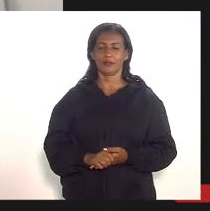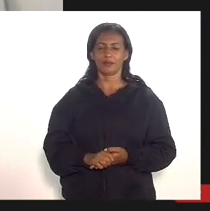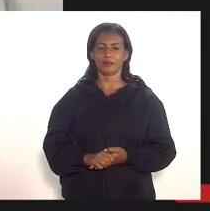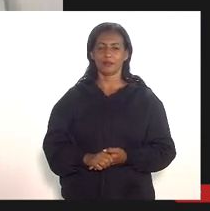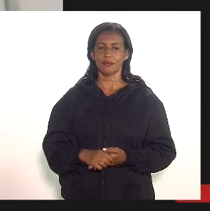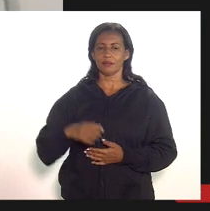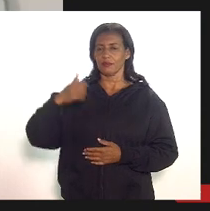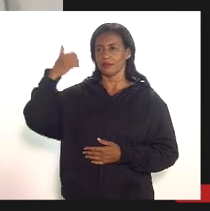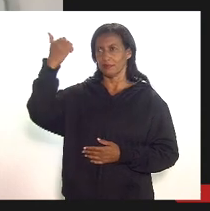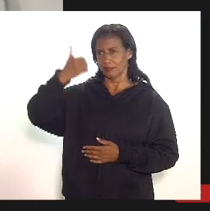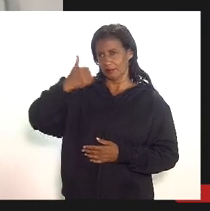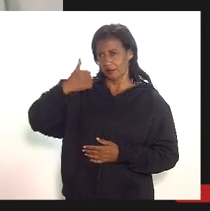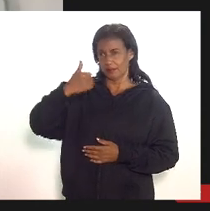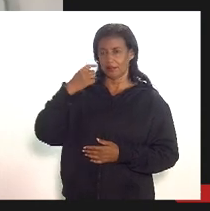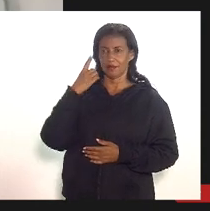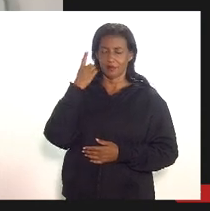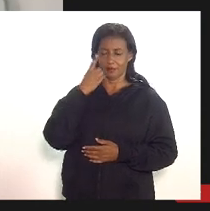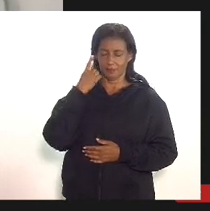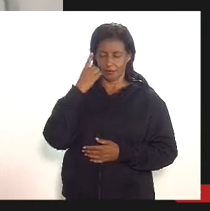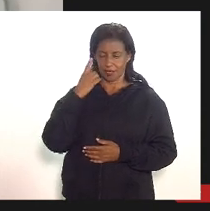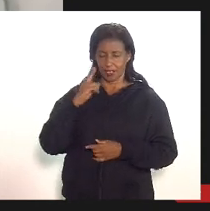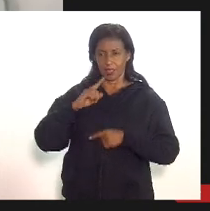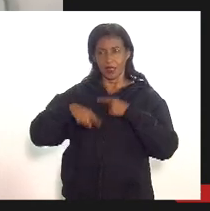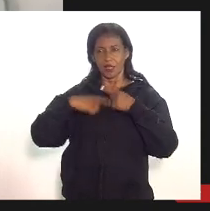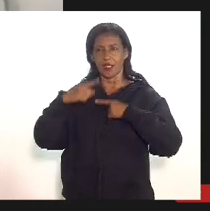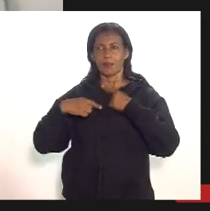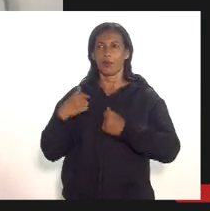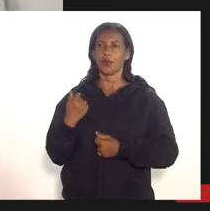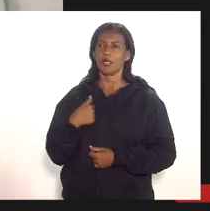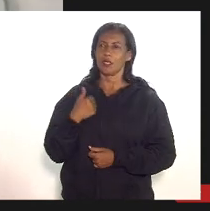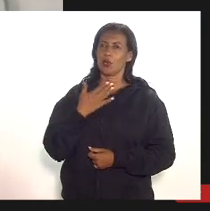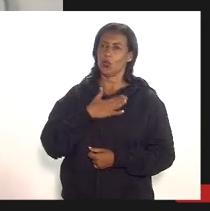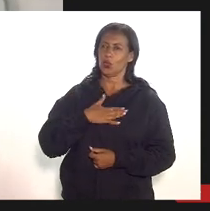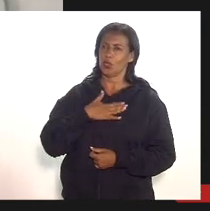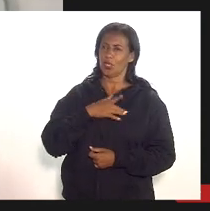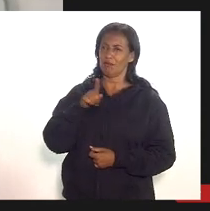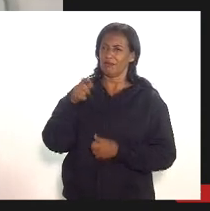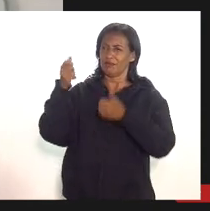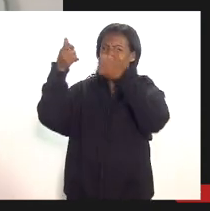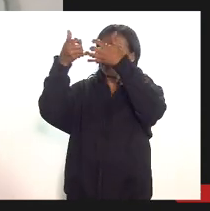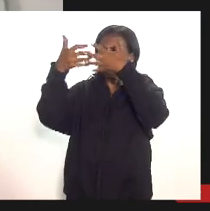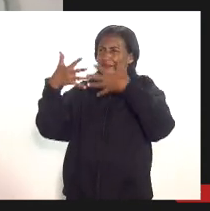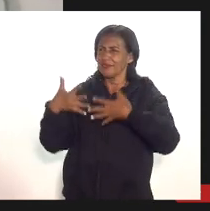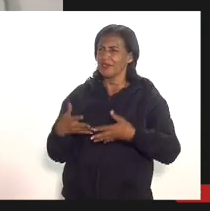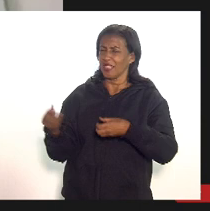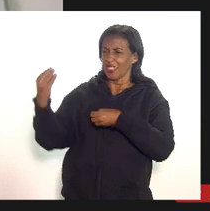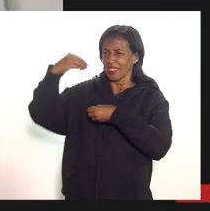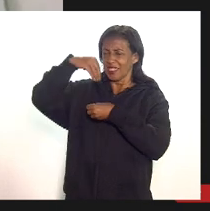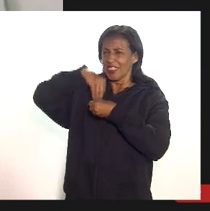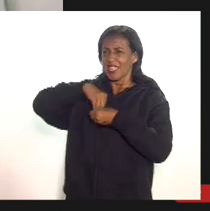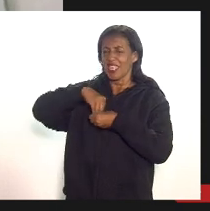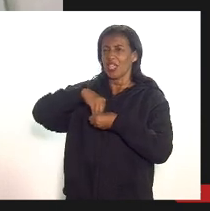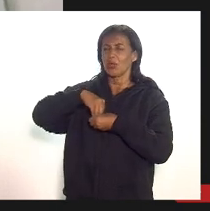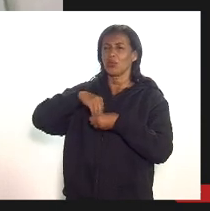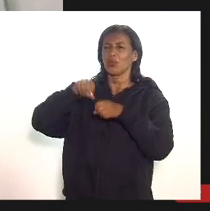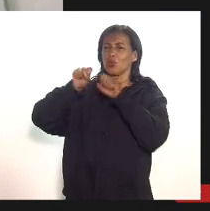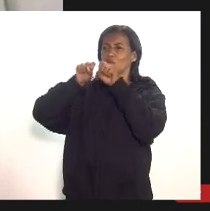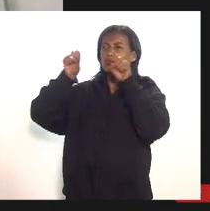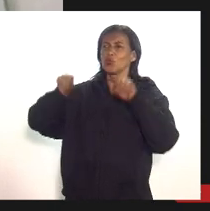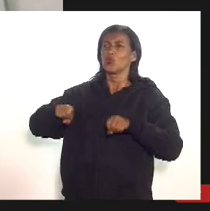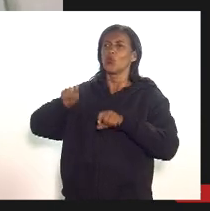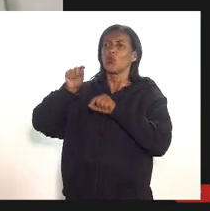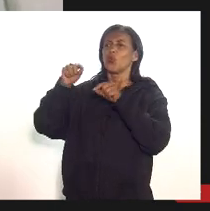primeiro deputado depois eu gostaria que vossa excelência também esclarecesse dentro do que se estabeleceu que nós